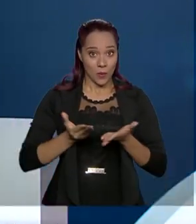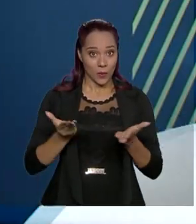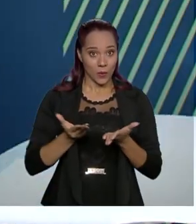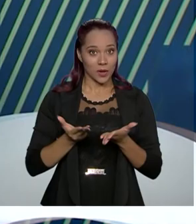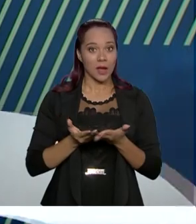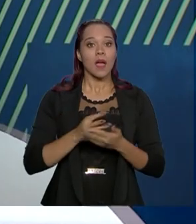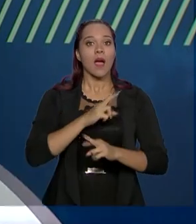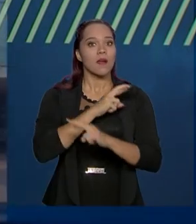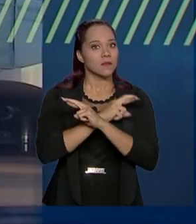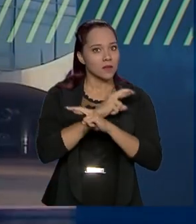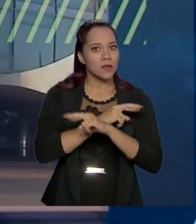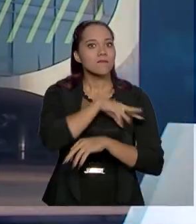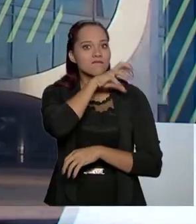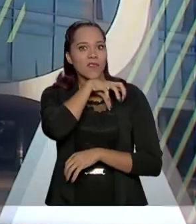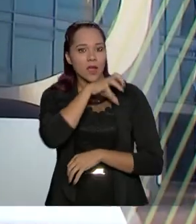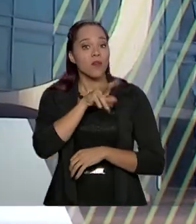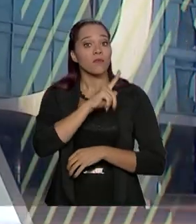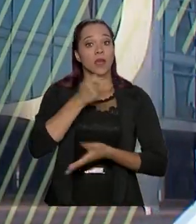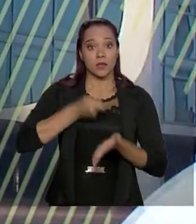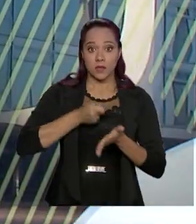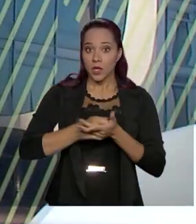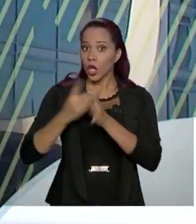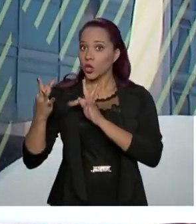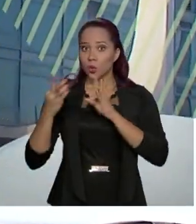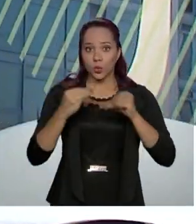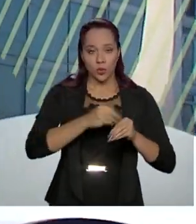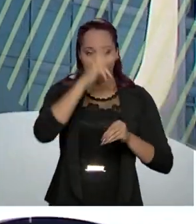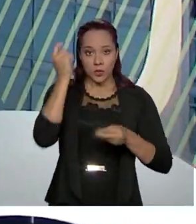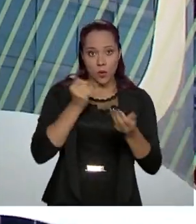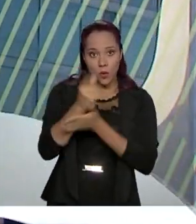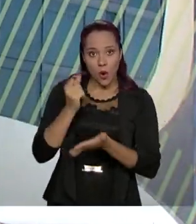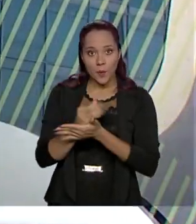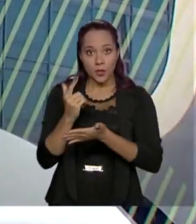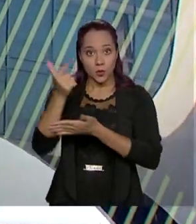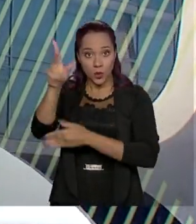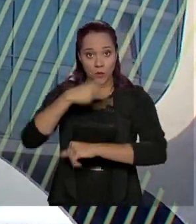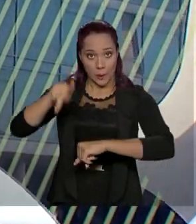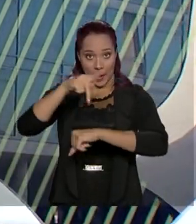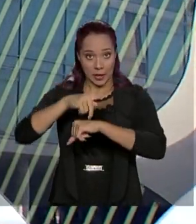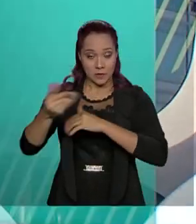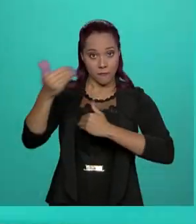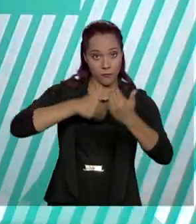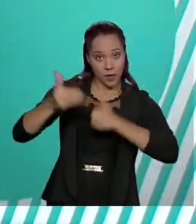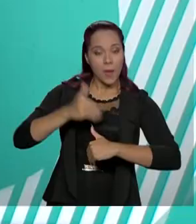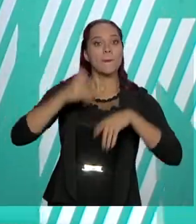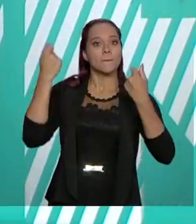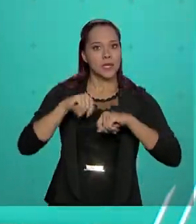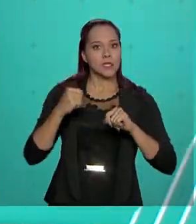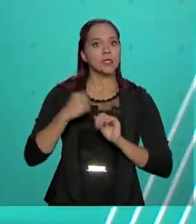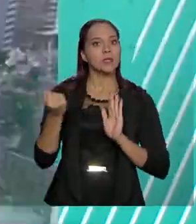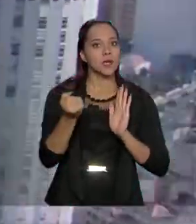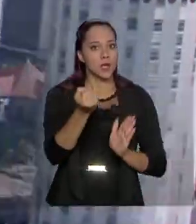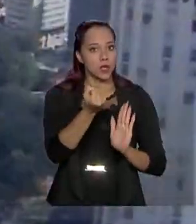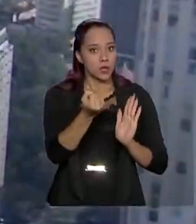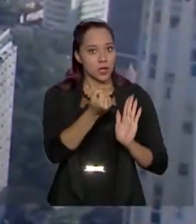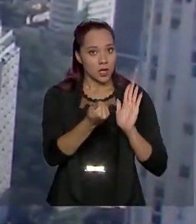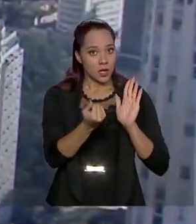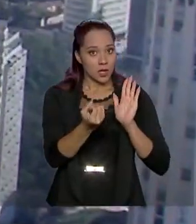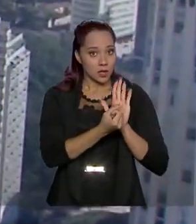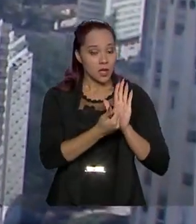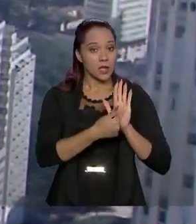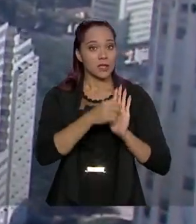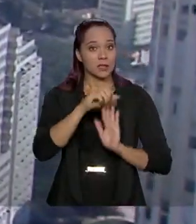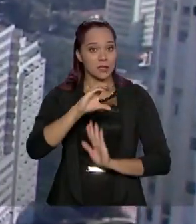agora, a Receita Federal passa a exigir que todas as encomendas e remessas internacionais tenham a identificação do CPF,